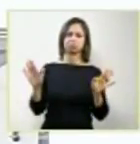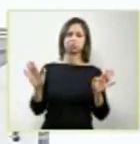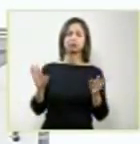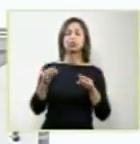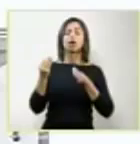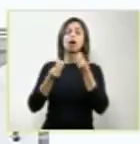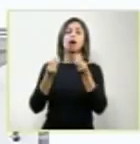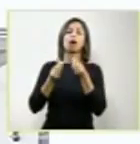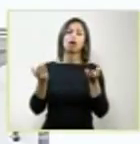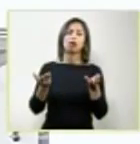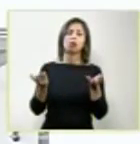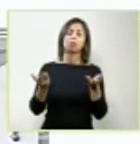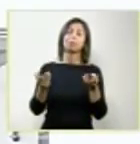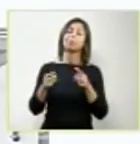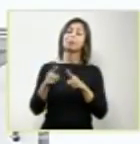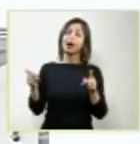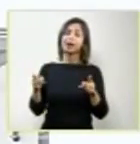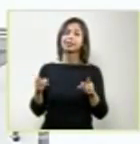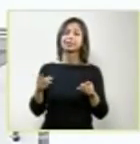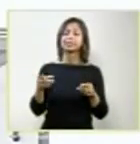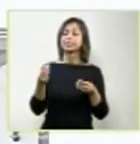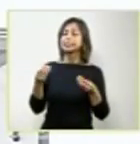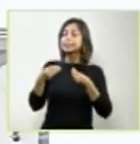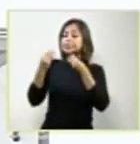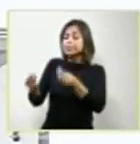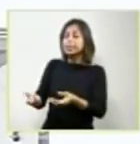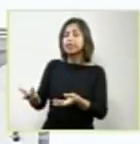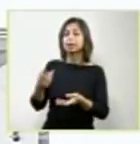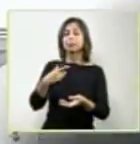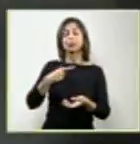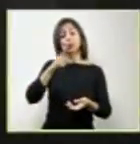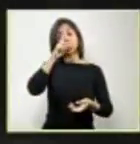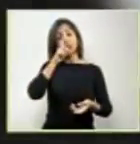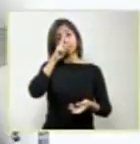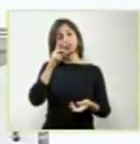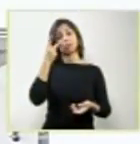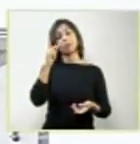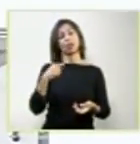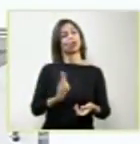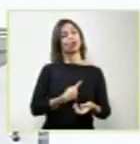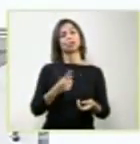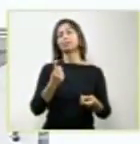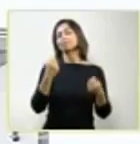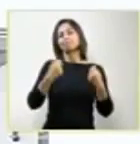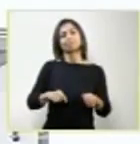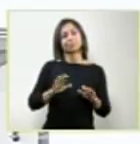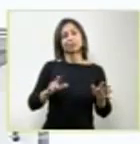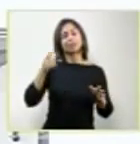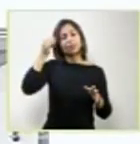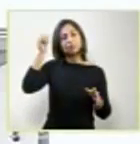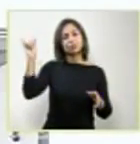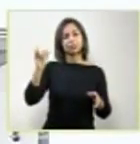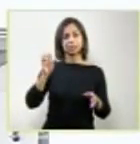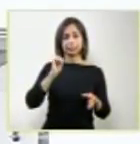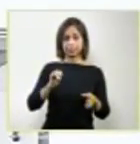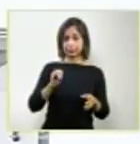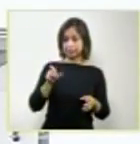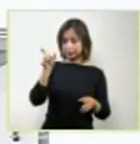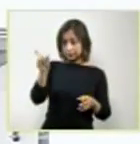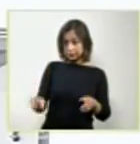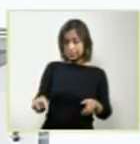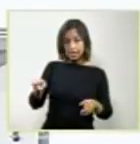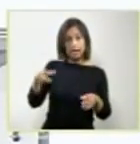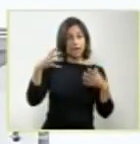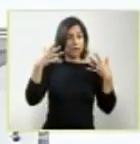a um risco que para nós é desnecessário? Se ela não deseja